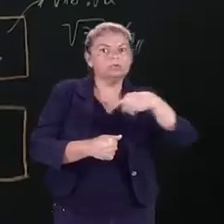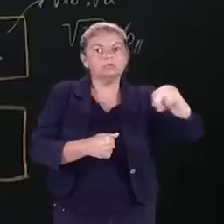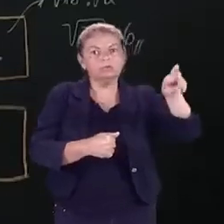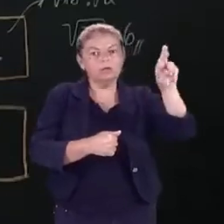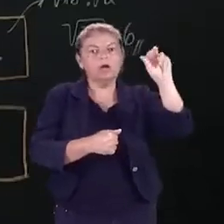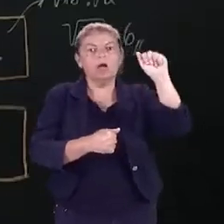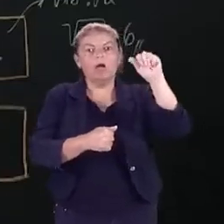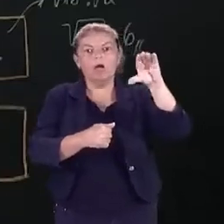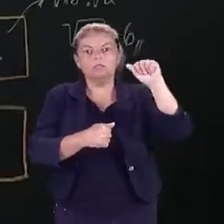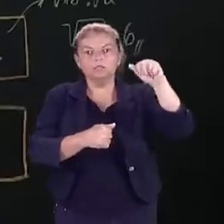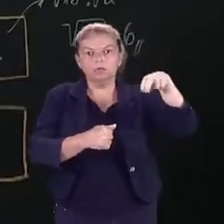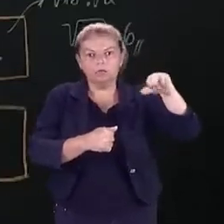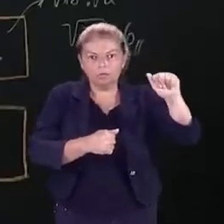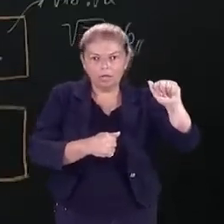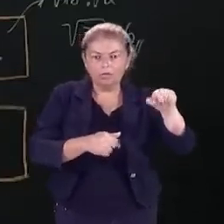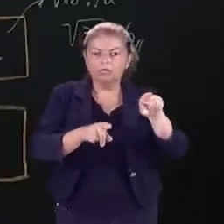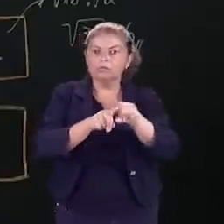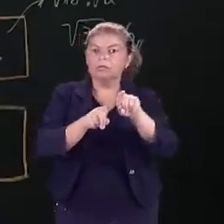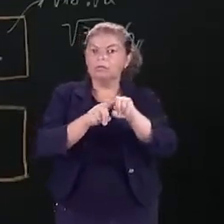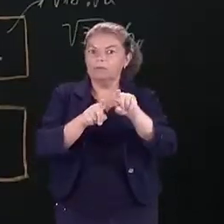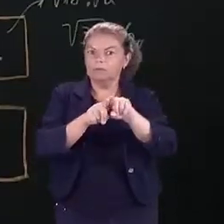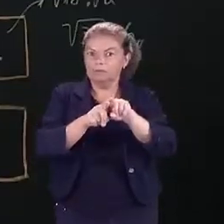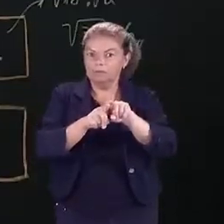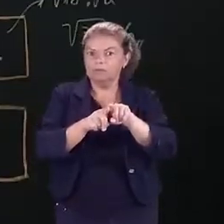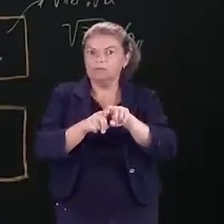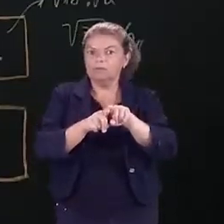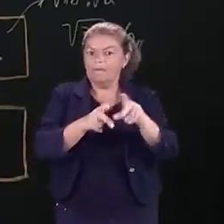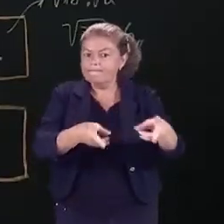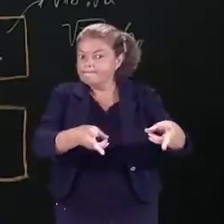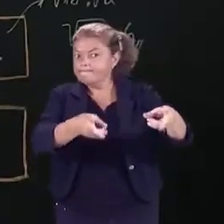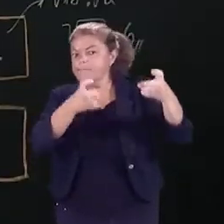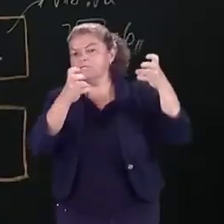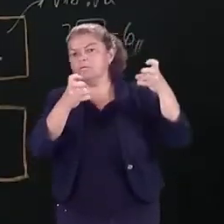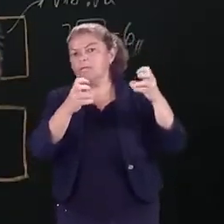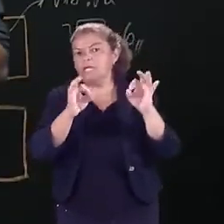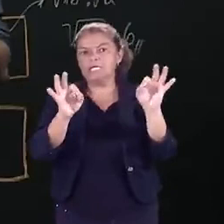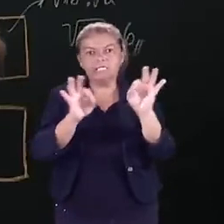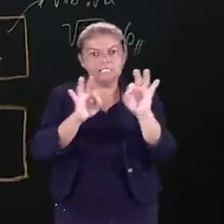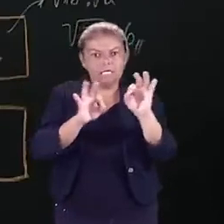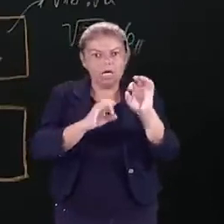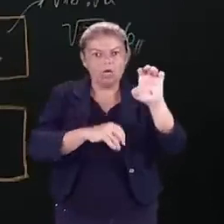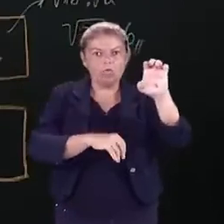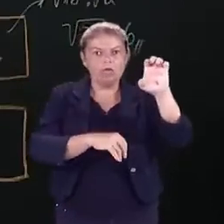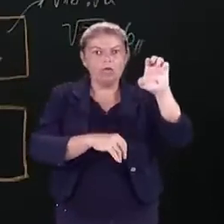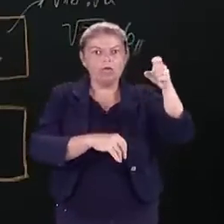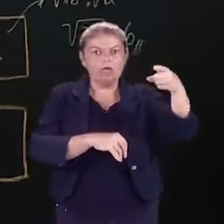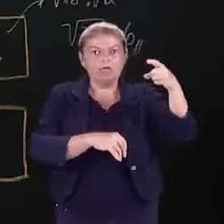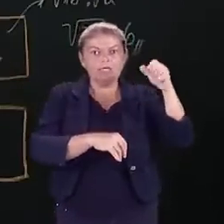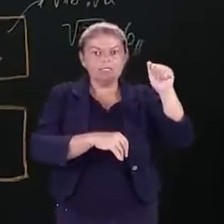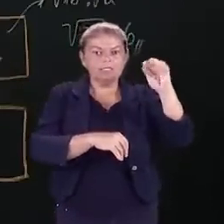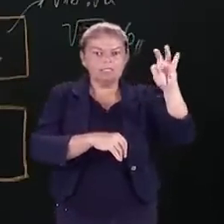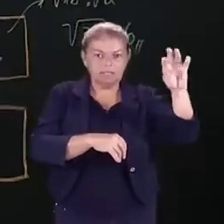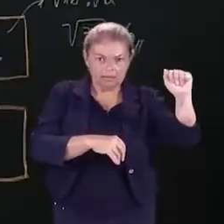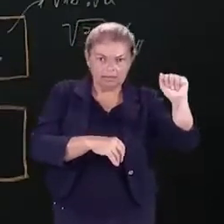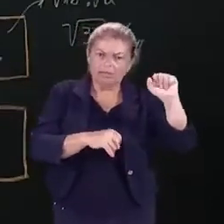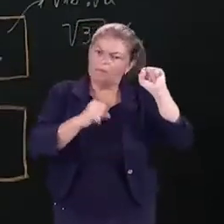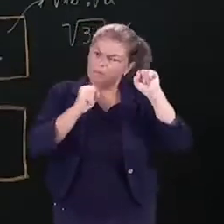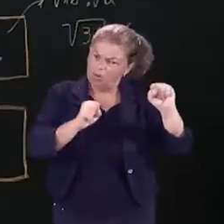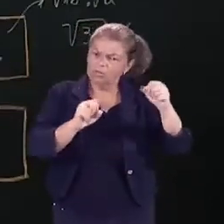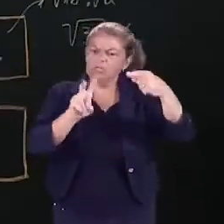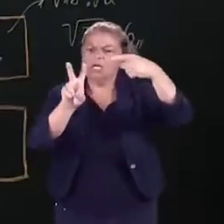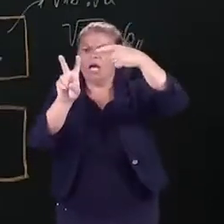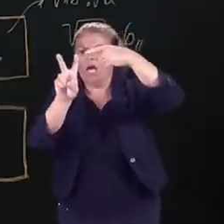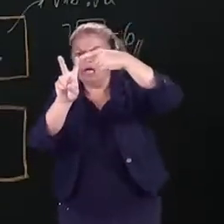você verificar as raízes não exatas. E aí, independe do índice delas, posso ter raiz